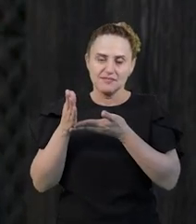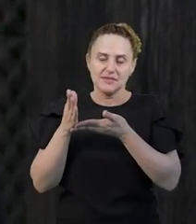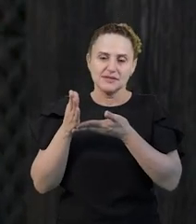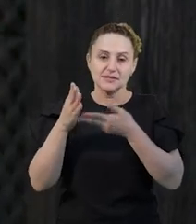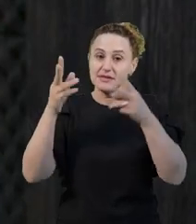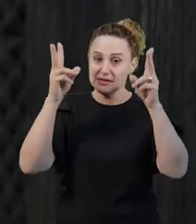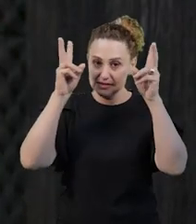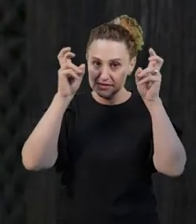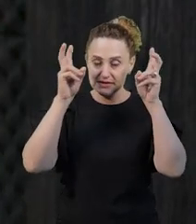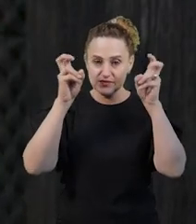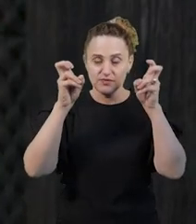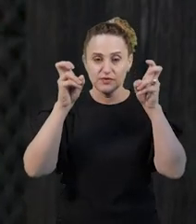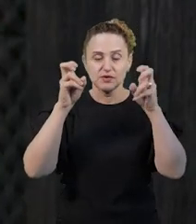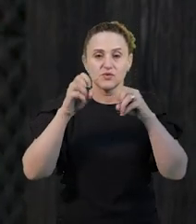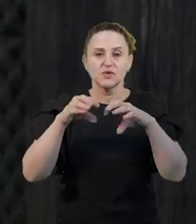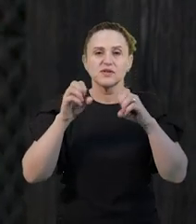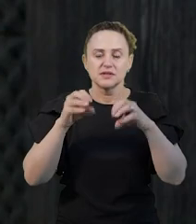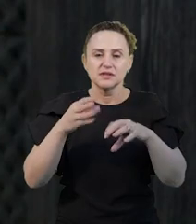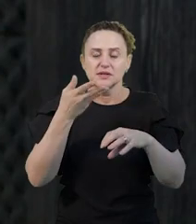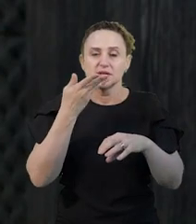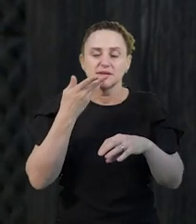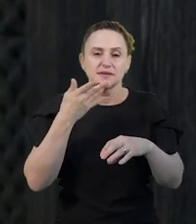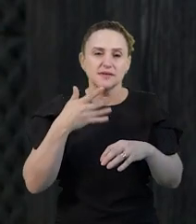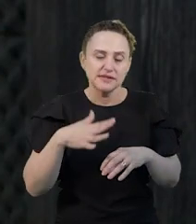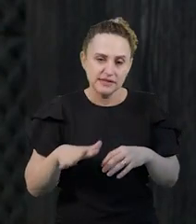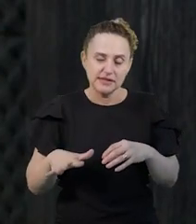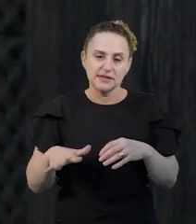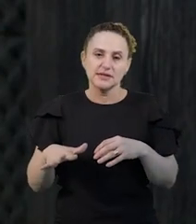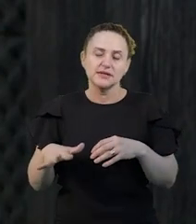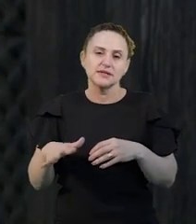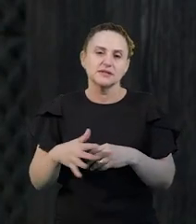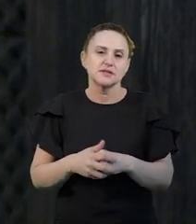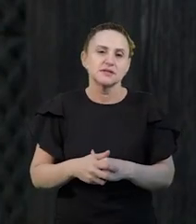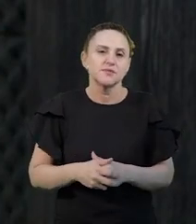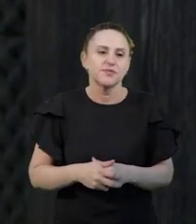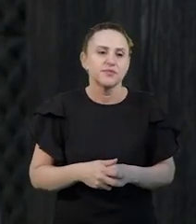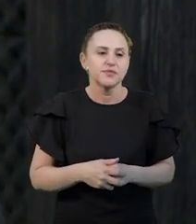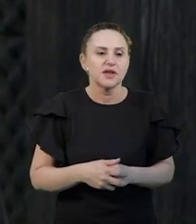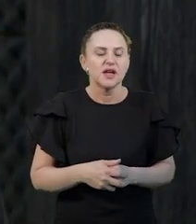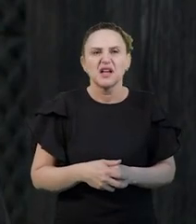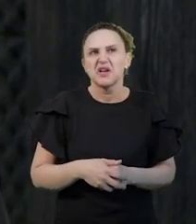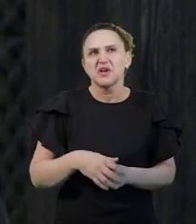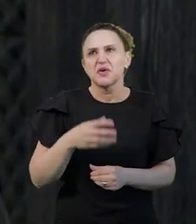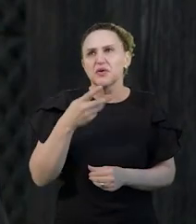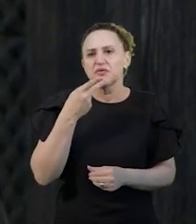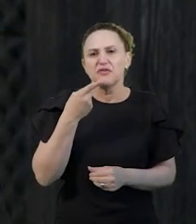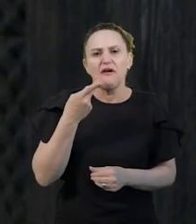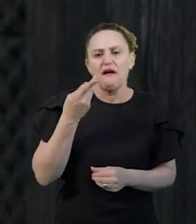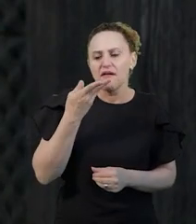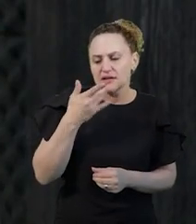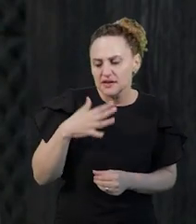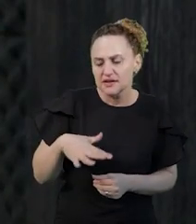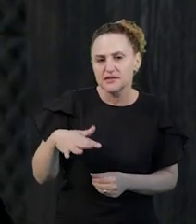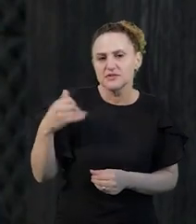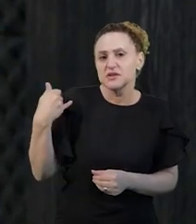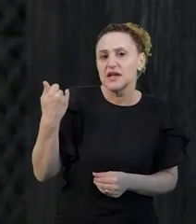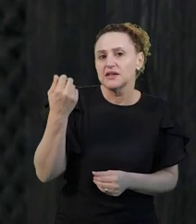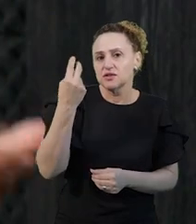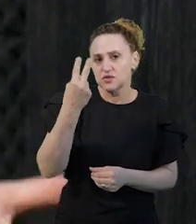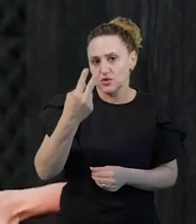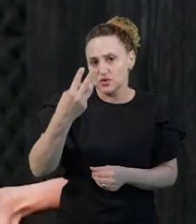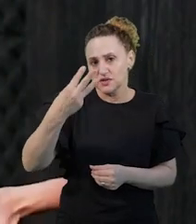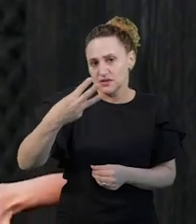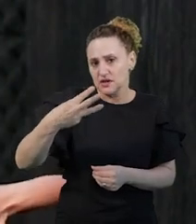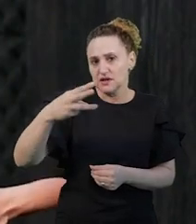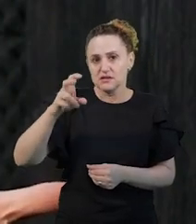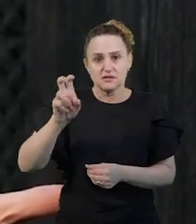ensino lá com as crianças bem pequenas, eu digo de 3, 4, 5 anos, é diferente.